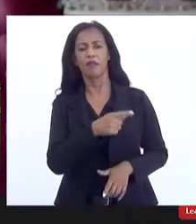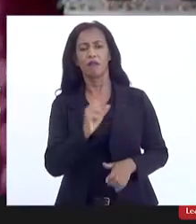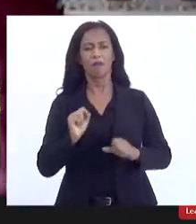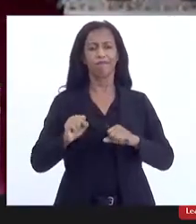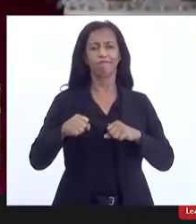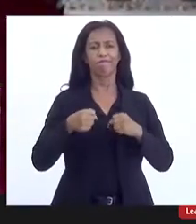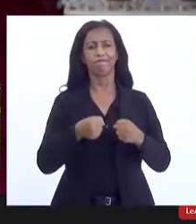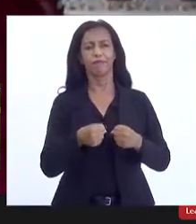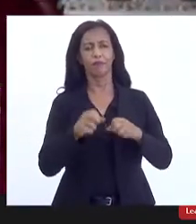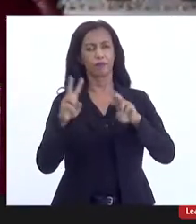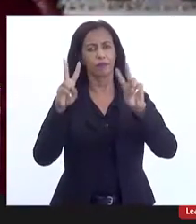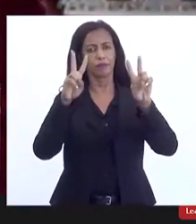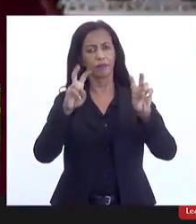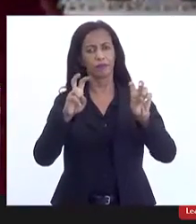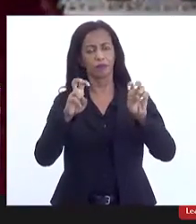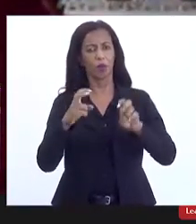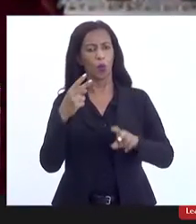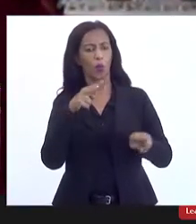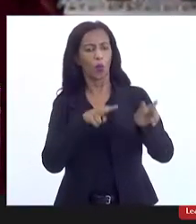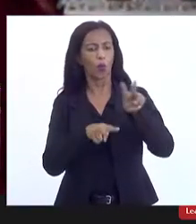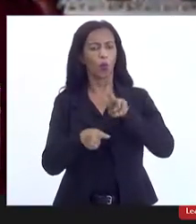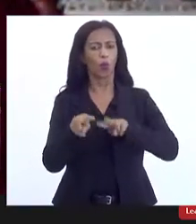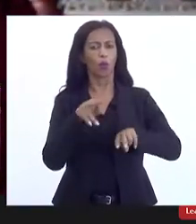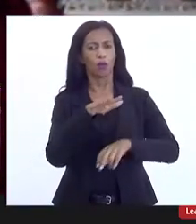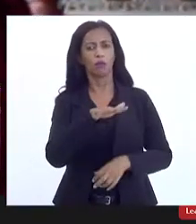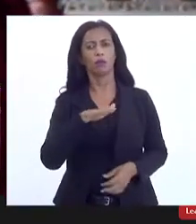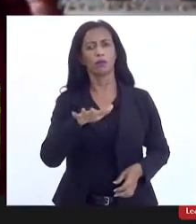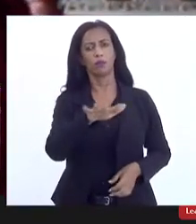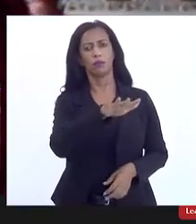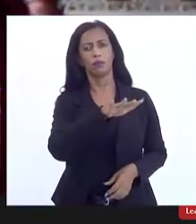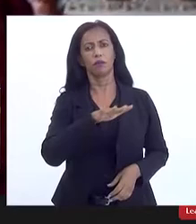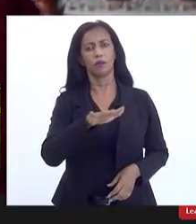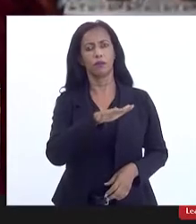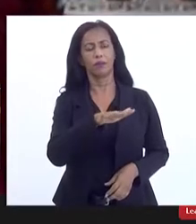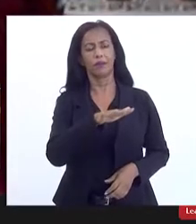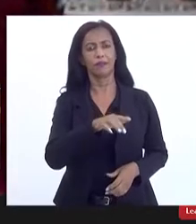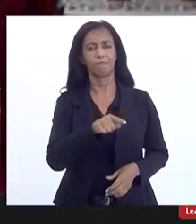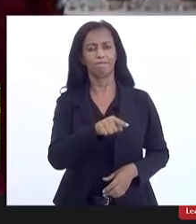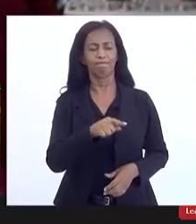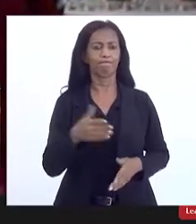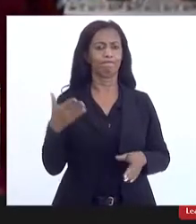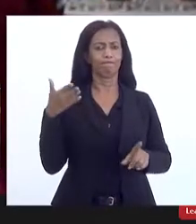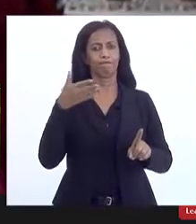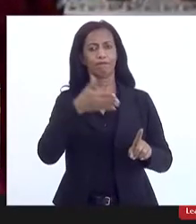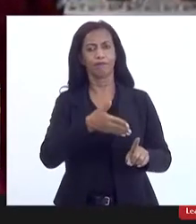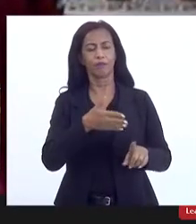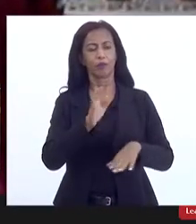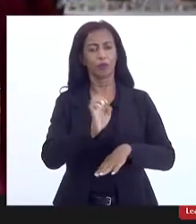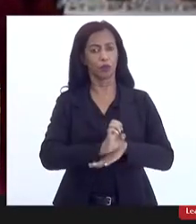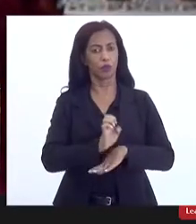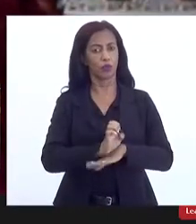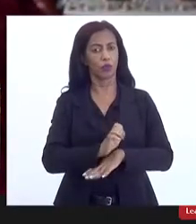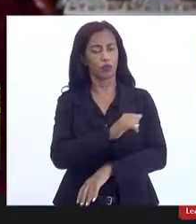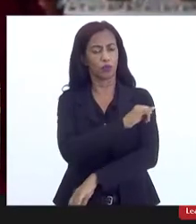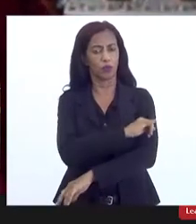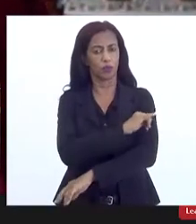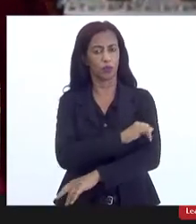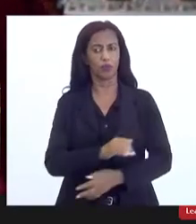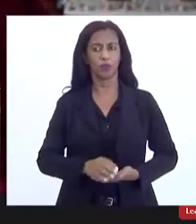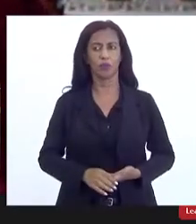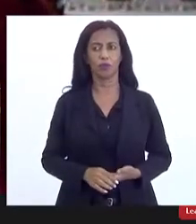debruça sobre esse tema, olhando esse espaço territorial específico do estado do Rio de Janeiro,